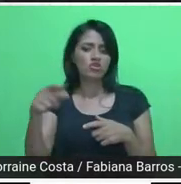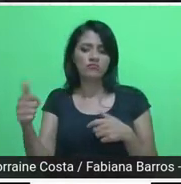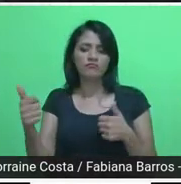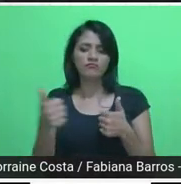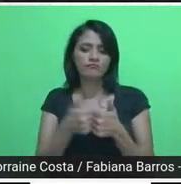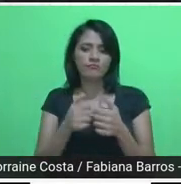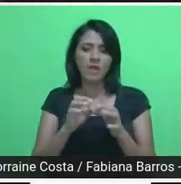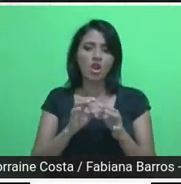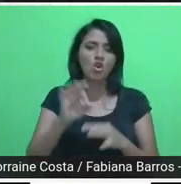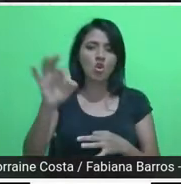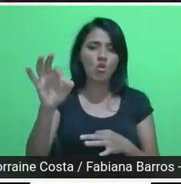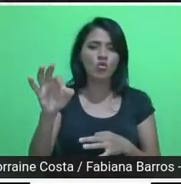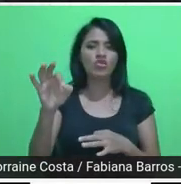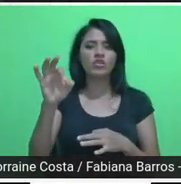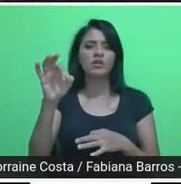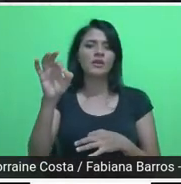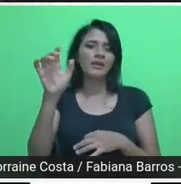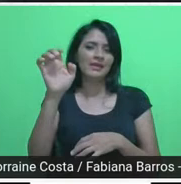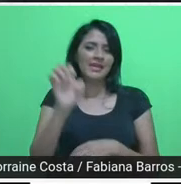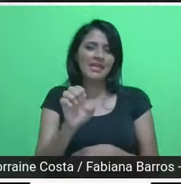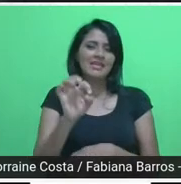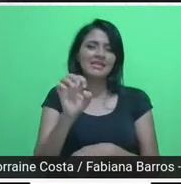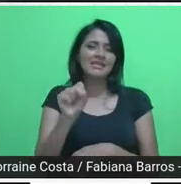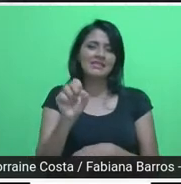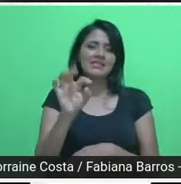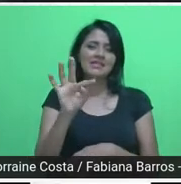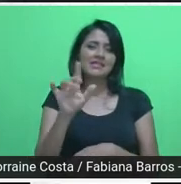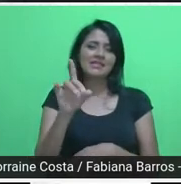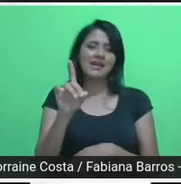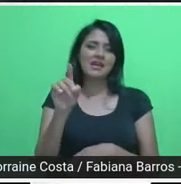do Estado através desse